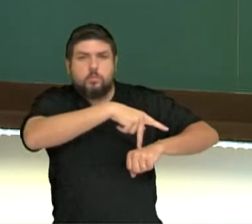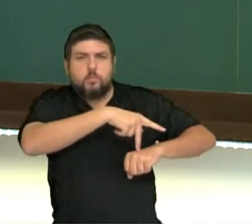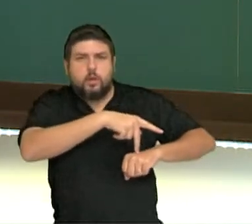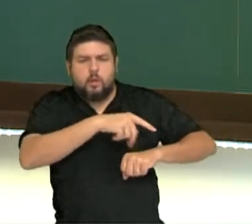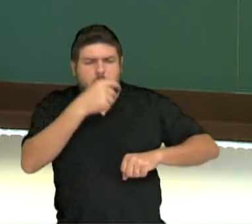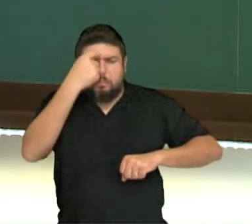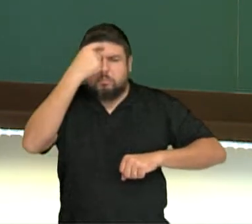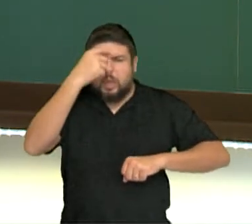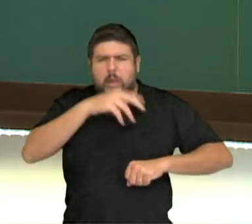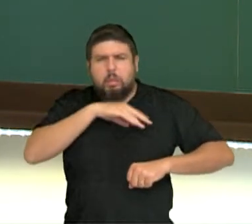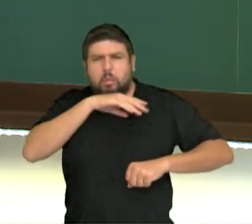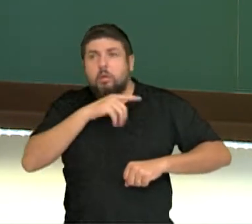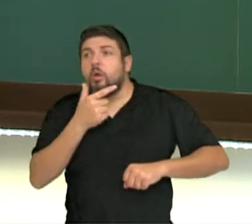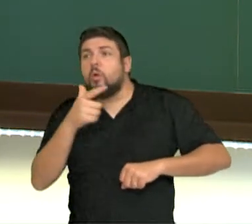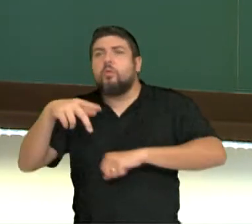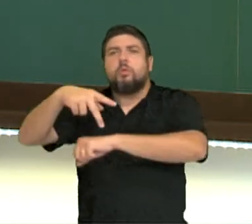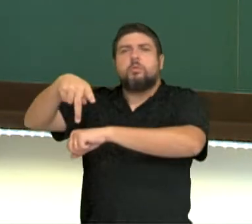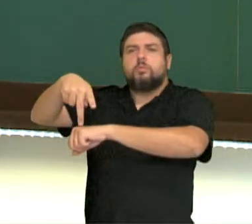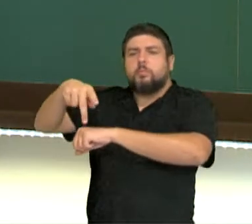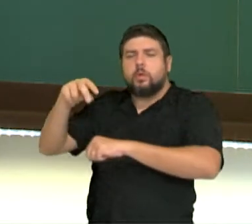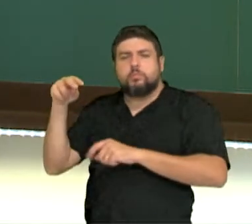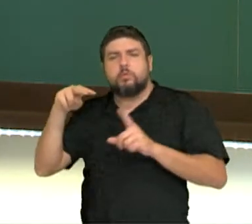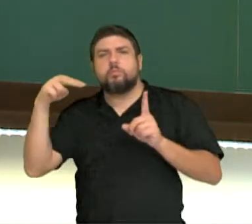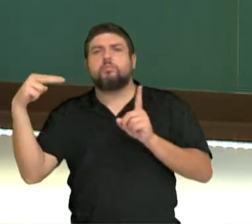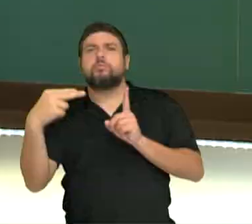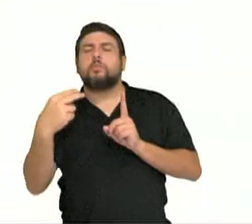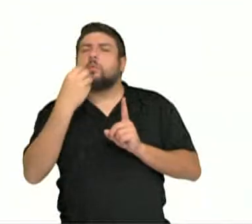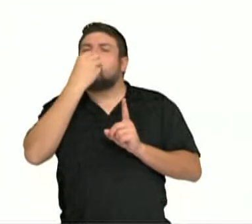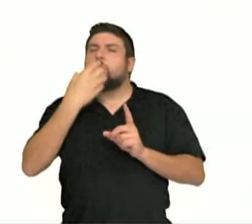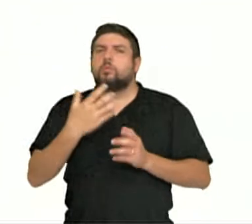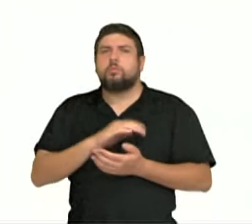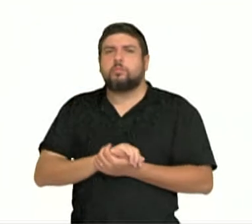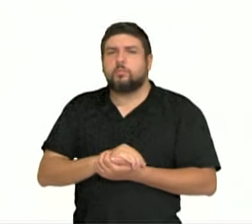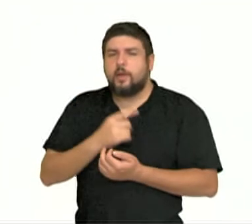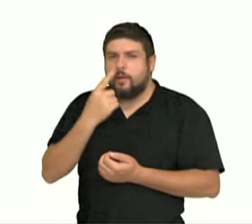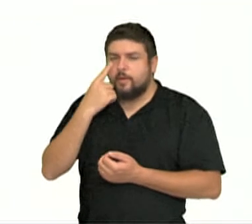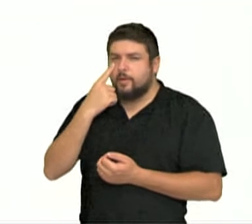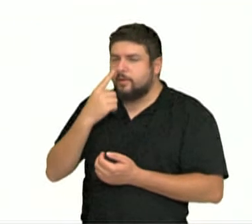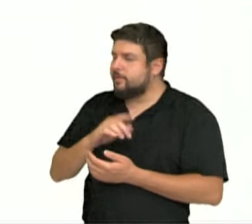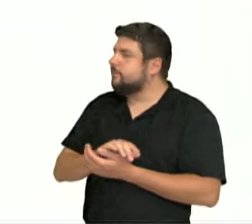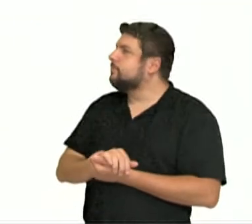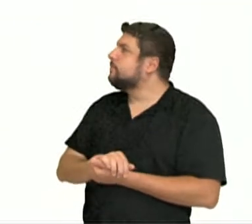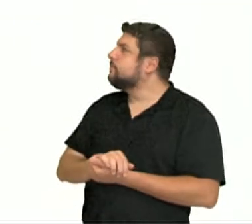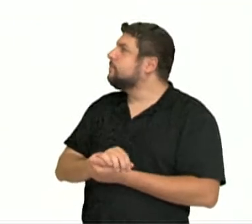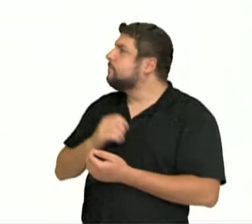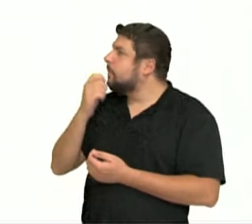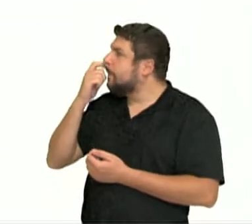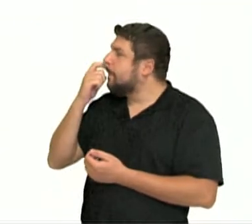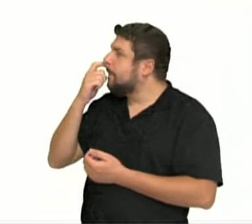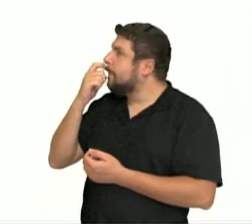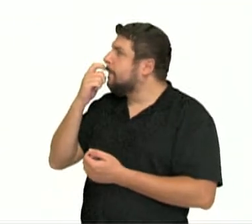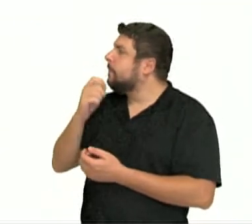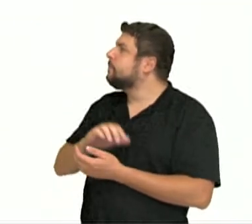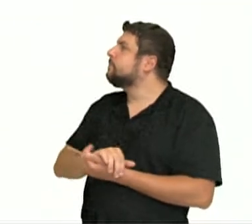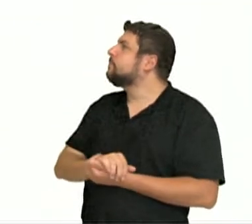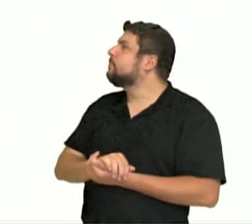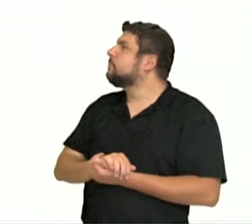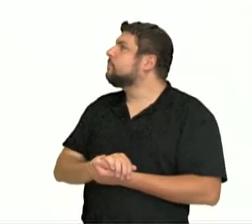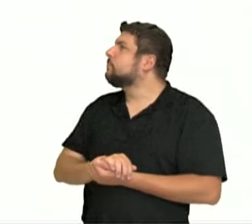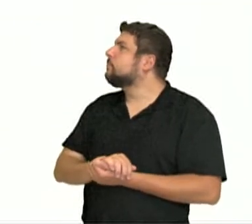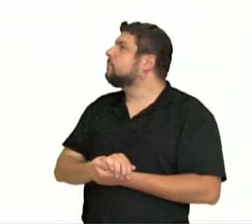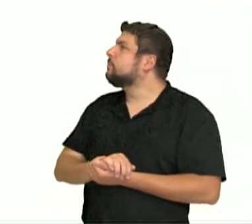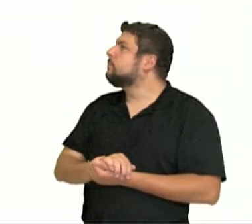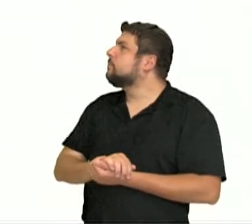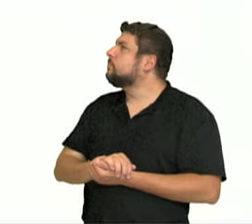para outro país, para outra cultura pode ser algo bom. Olha ali. Mulheres gordas é ideal de beleza em outras